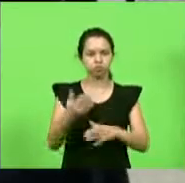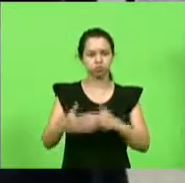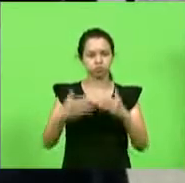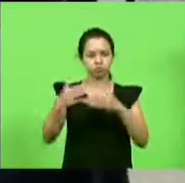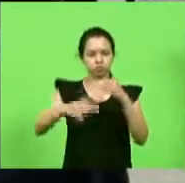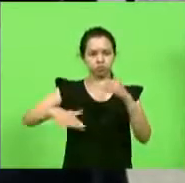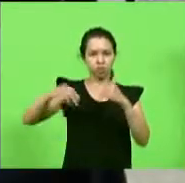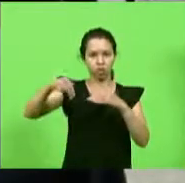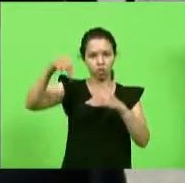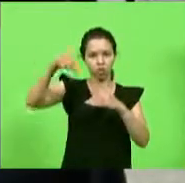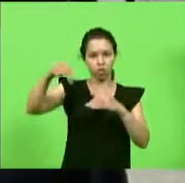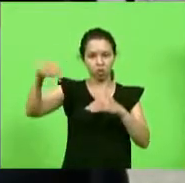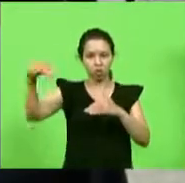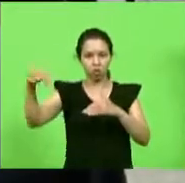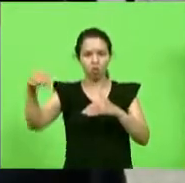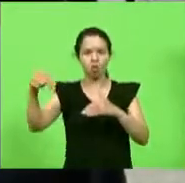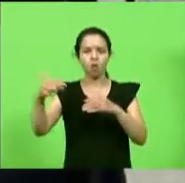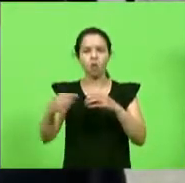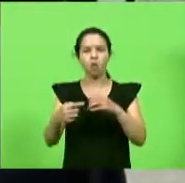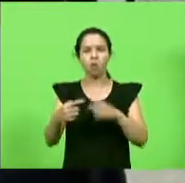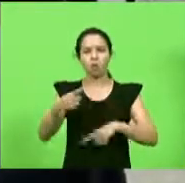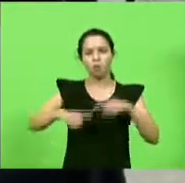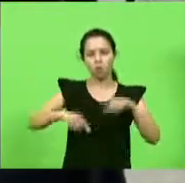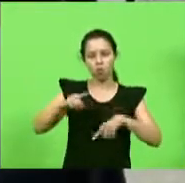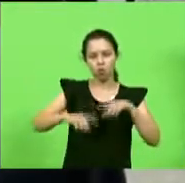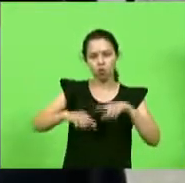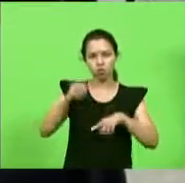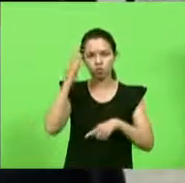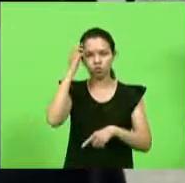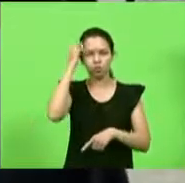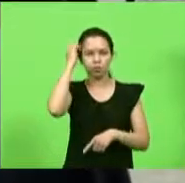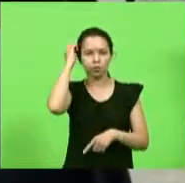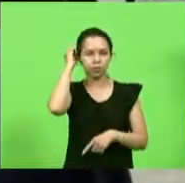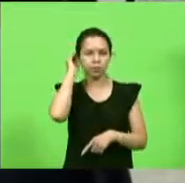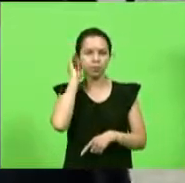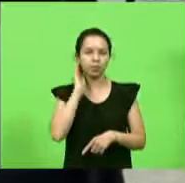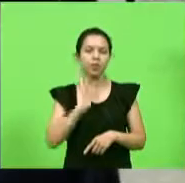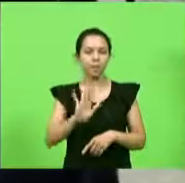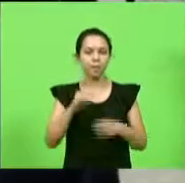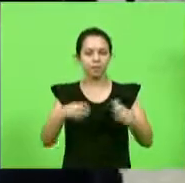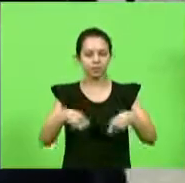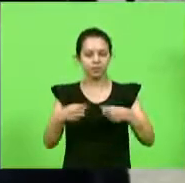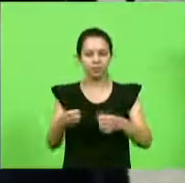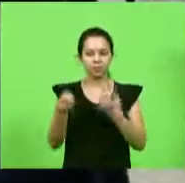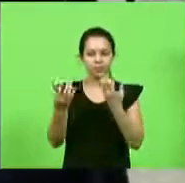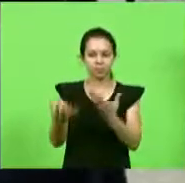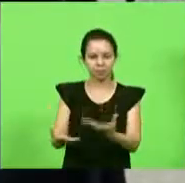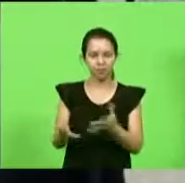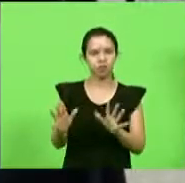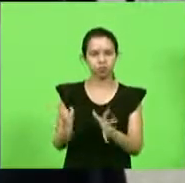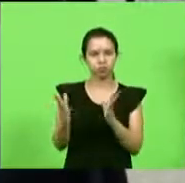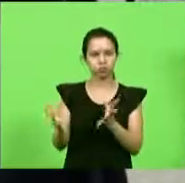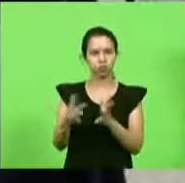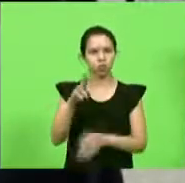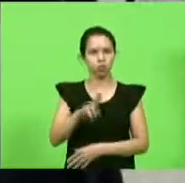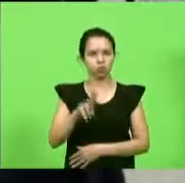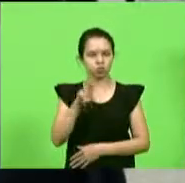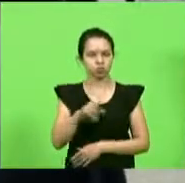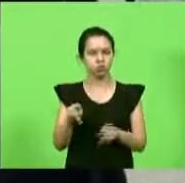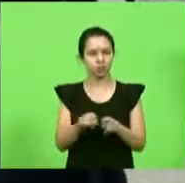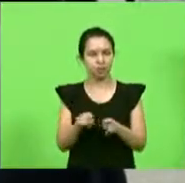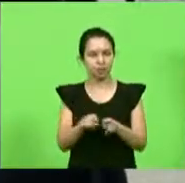nordeste um determinado produto mas ele tem que ser oferecido e difundido no seu uso e acima de tudo